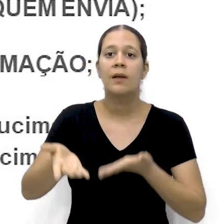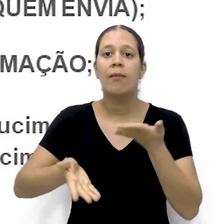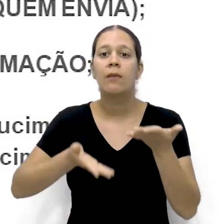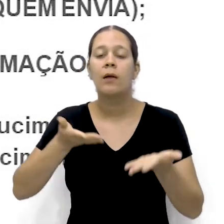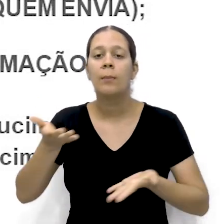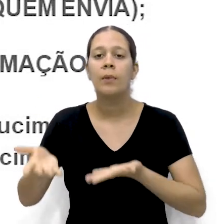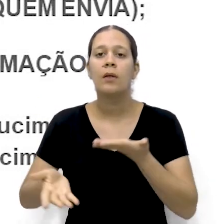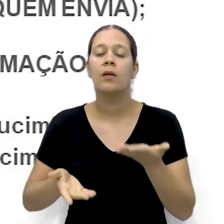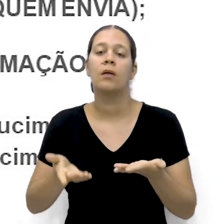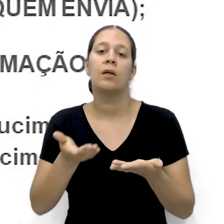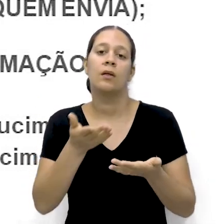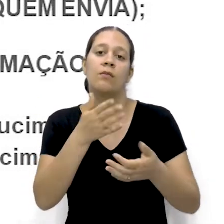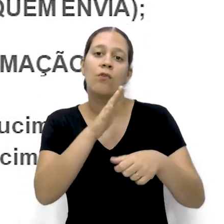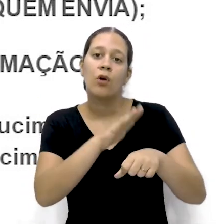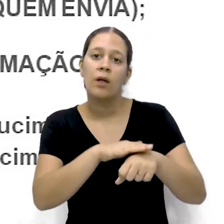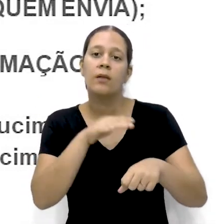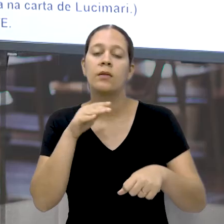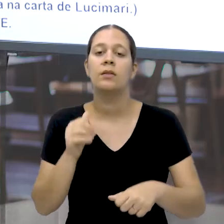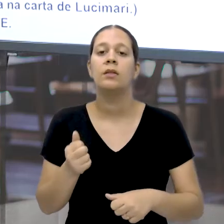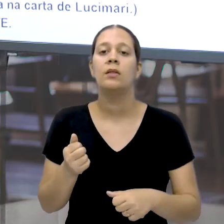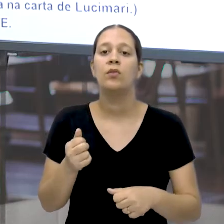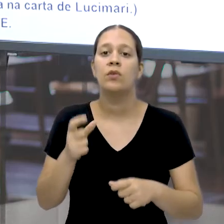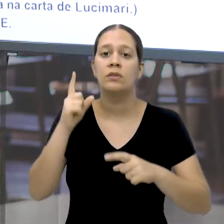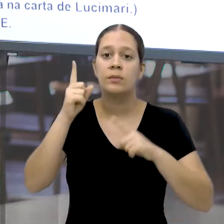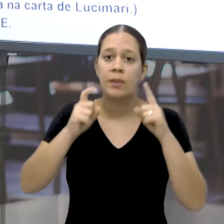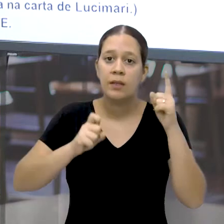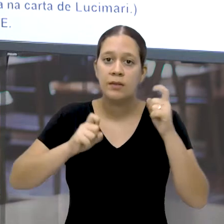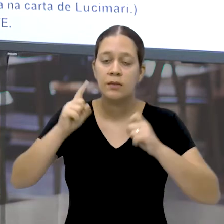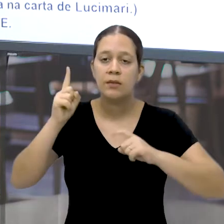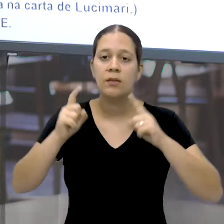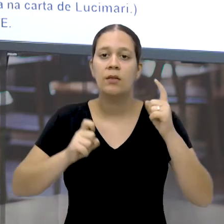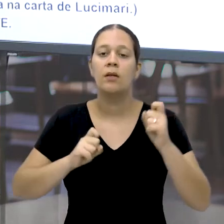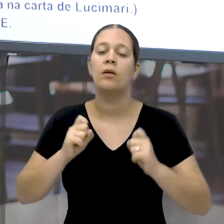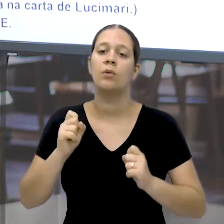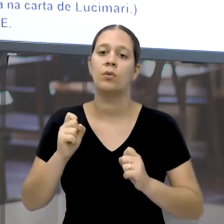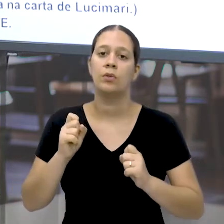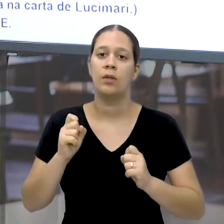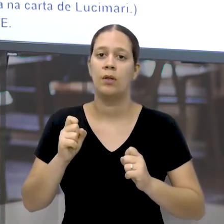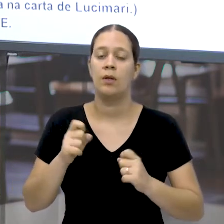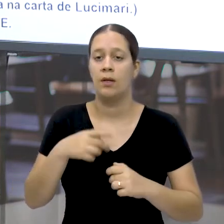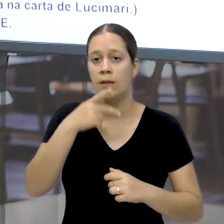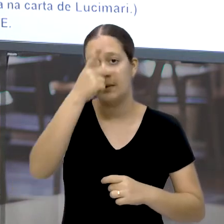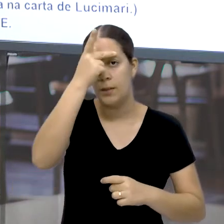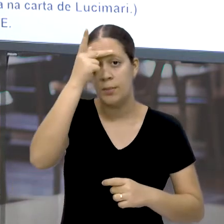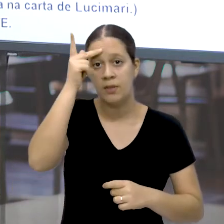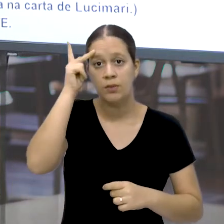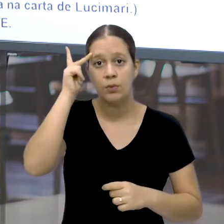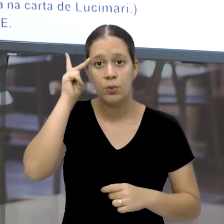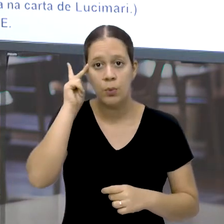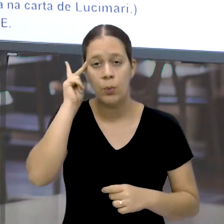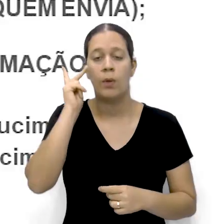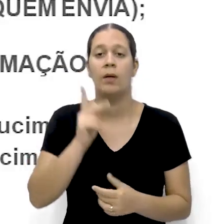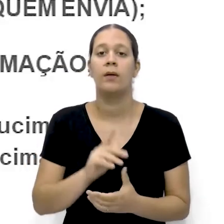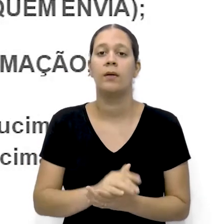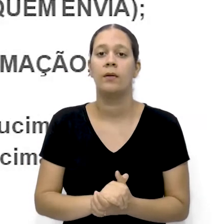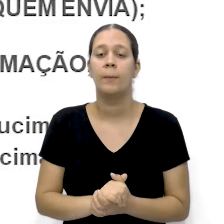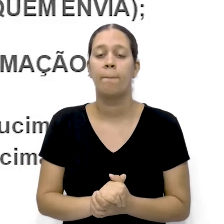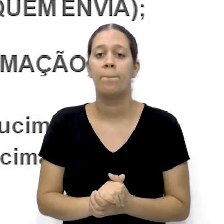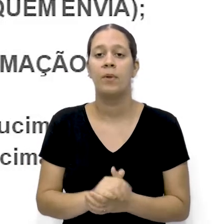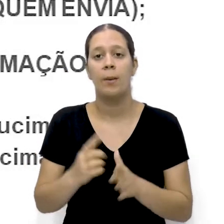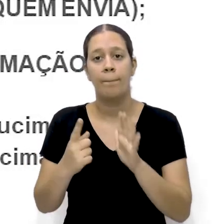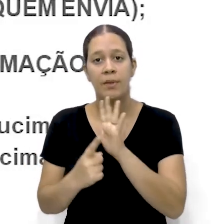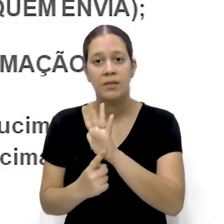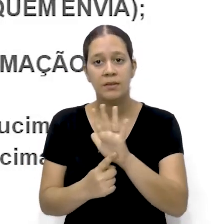volta A filha Que é a renovação Que utilizamos Para fazer A atenção Ao destinatário Desta carta Uma breve